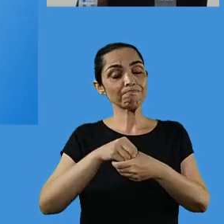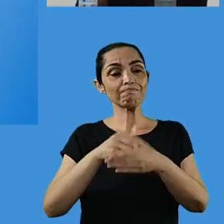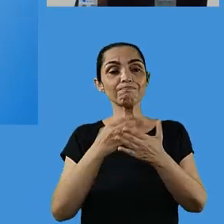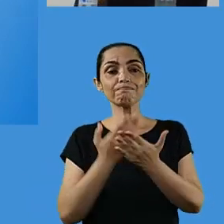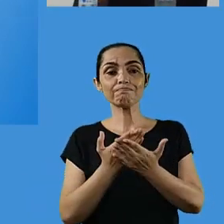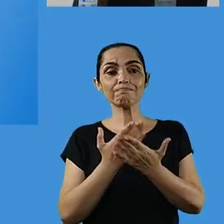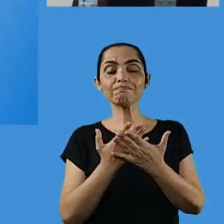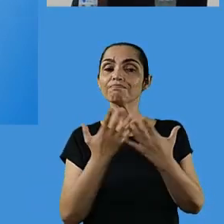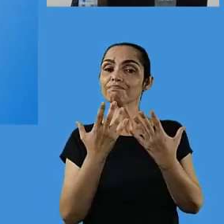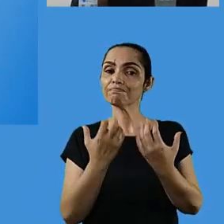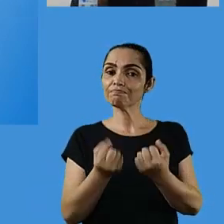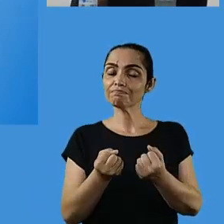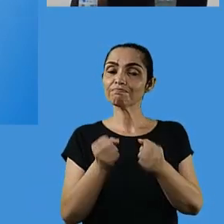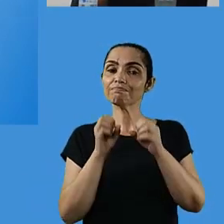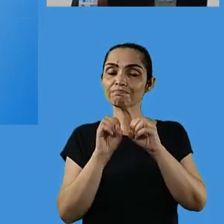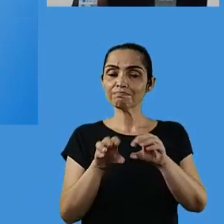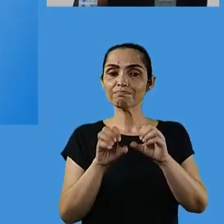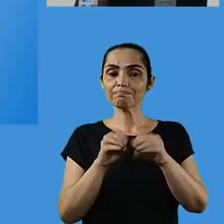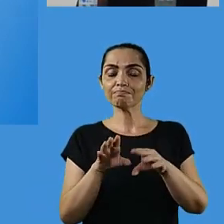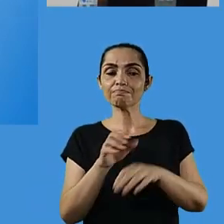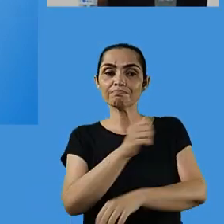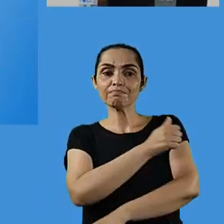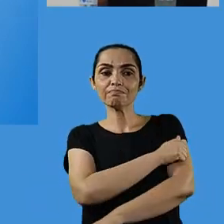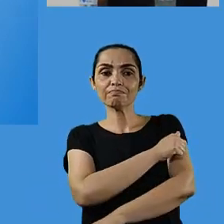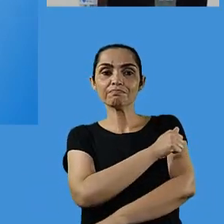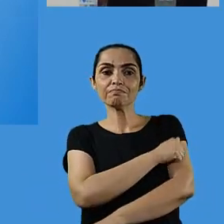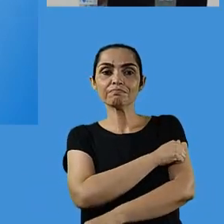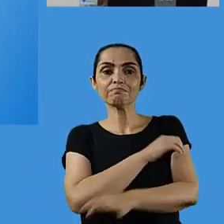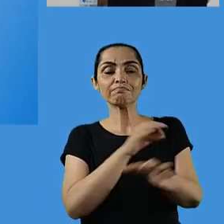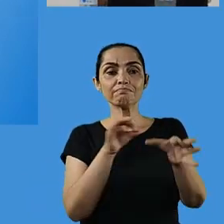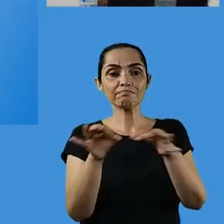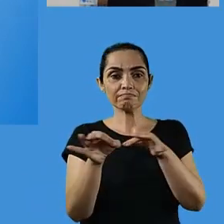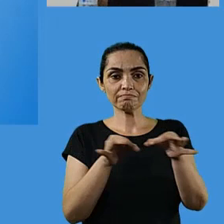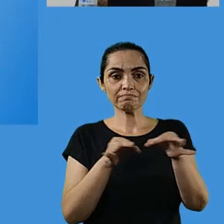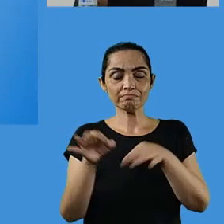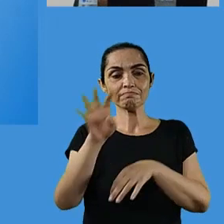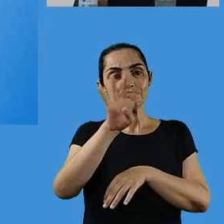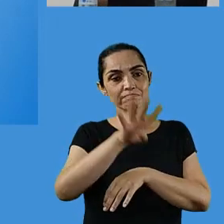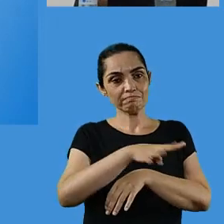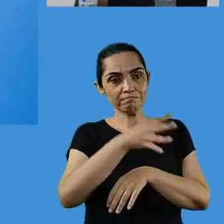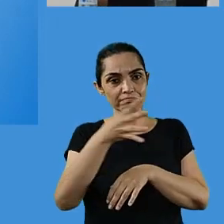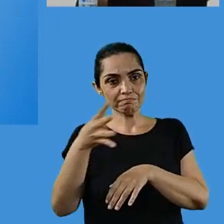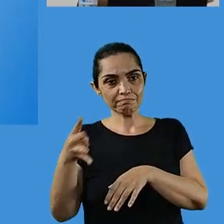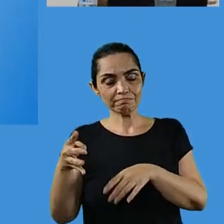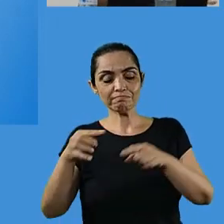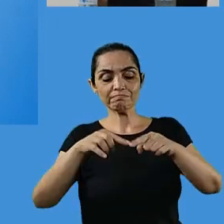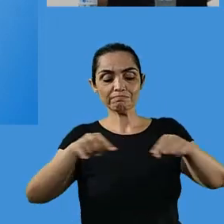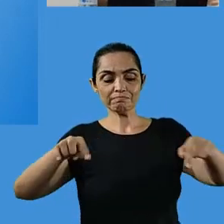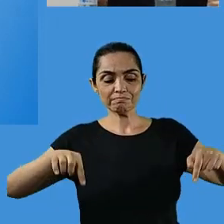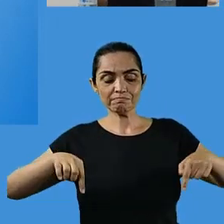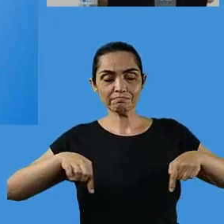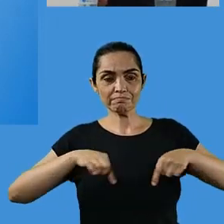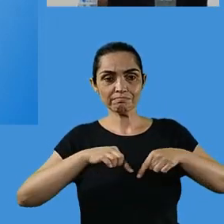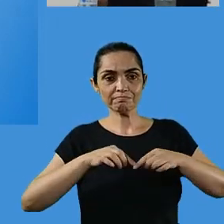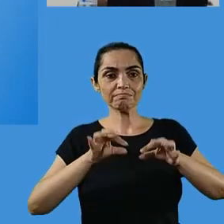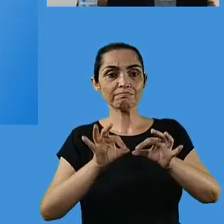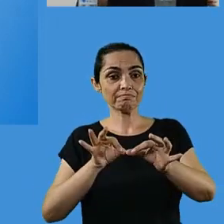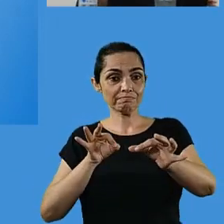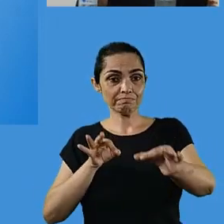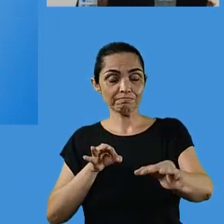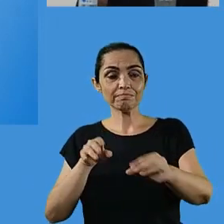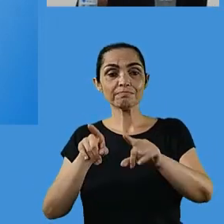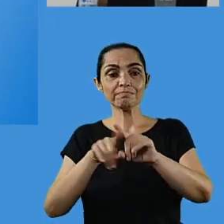surdez e o restante das salas atende todas as outras deficiências e o professor do atendimento educacional